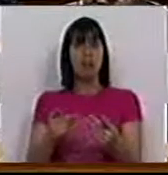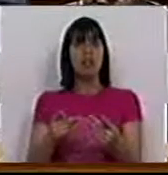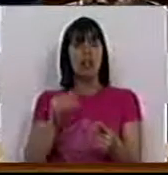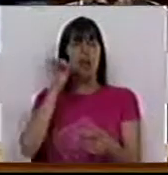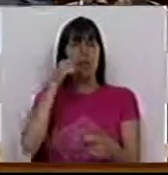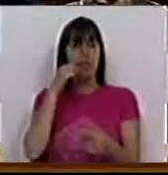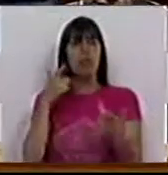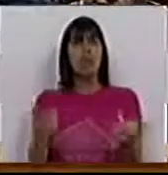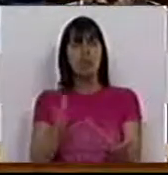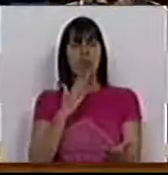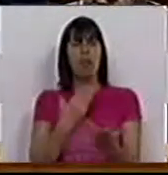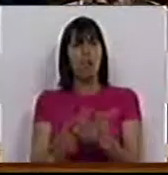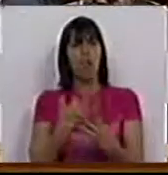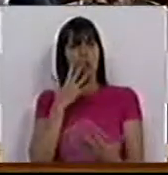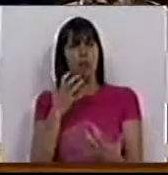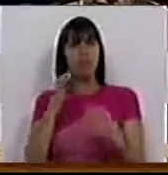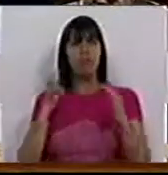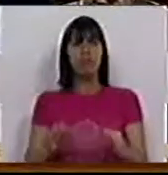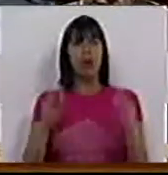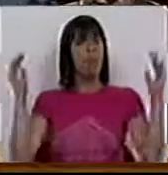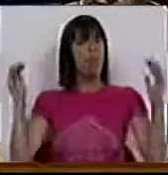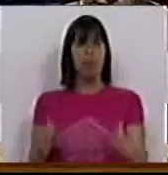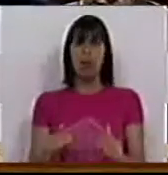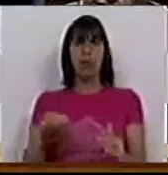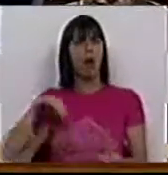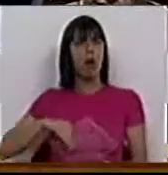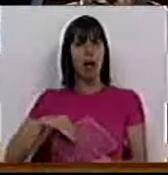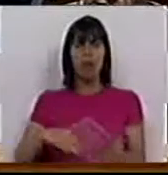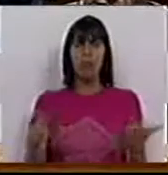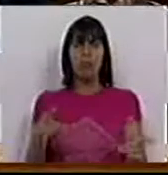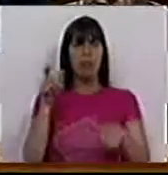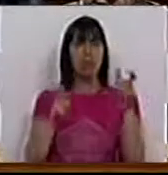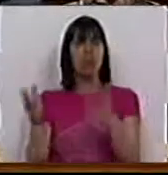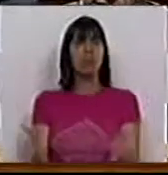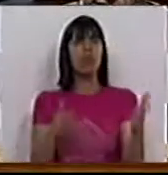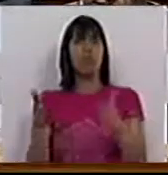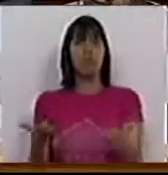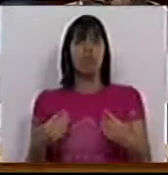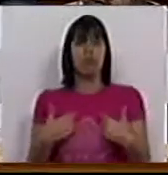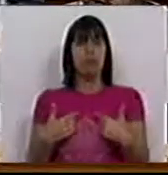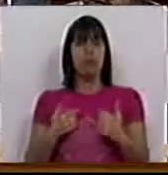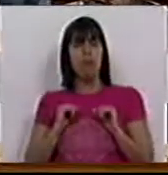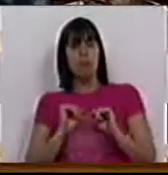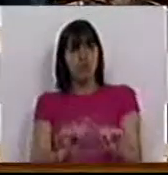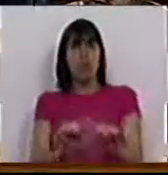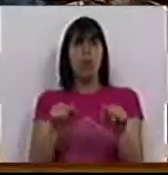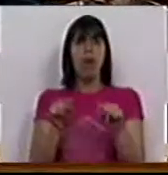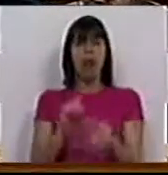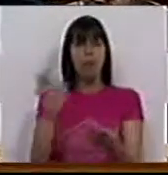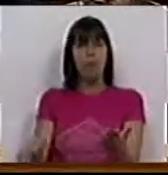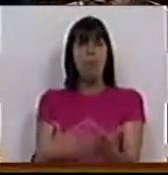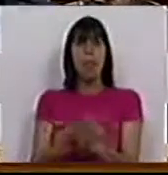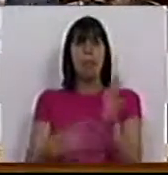toques de vinhos leva fatalmente a uma diminuição dos rendimentos dos produtores. Nós opormos-nos a esta